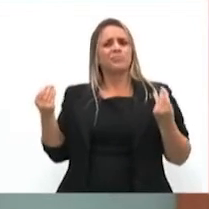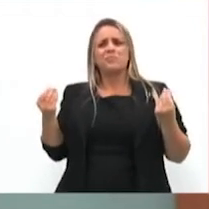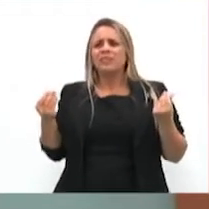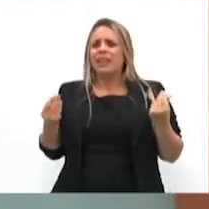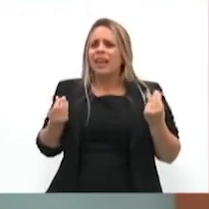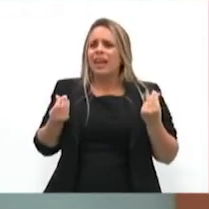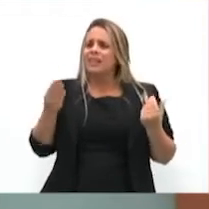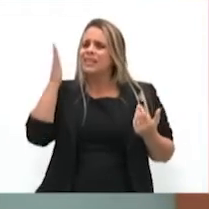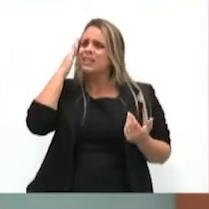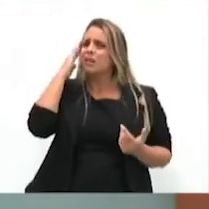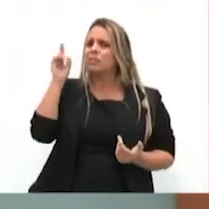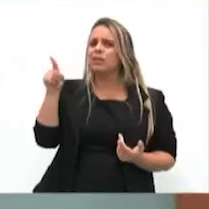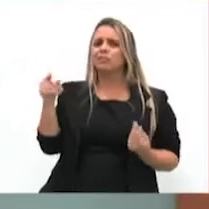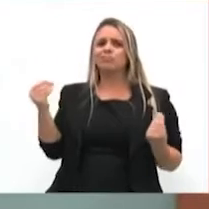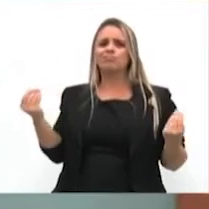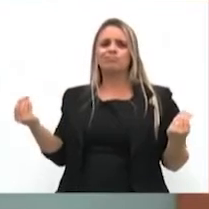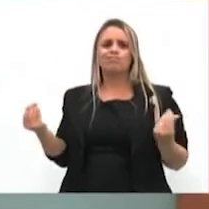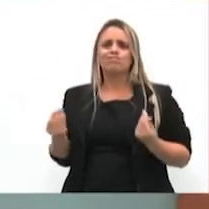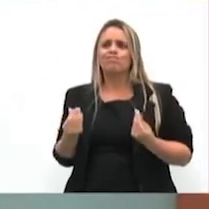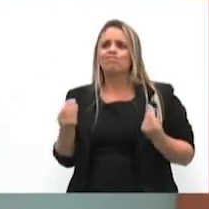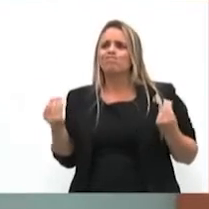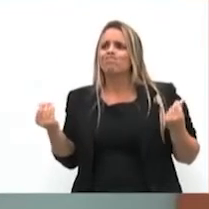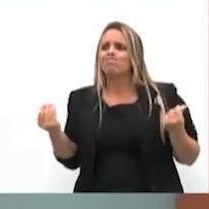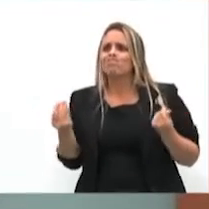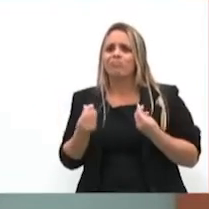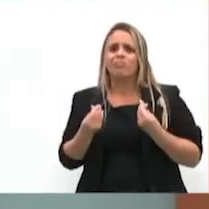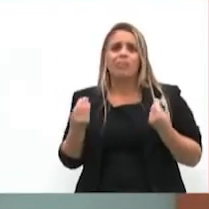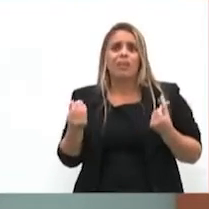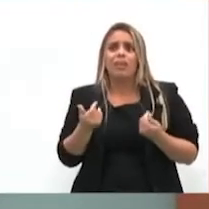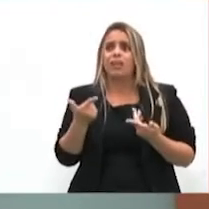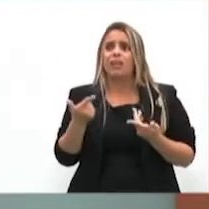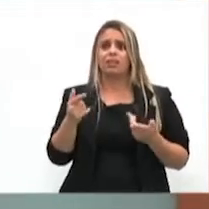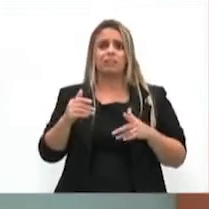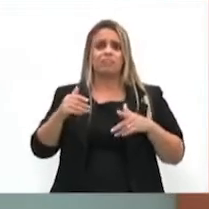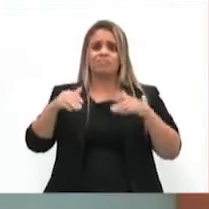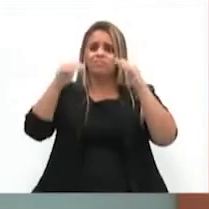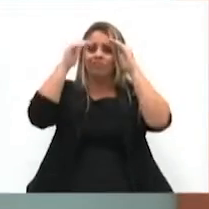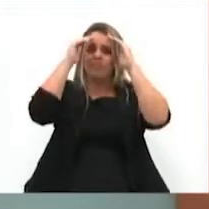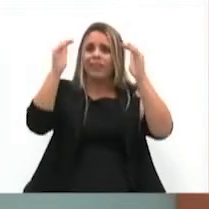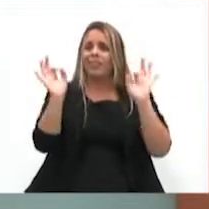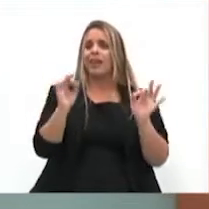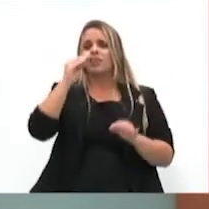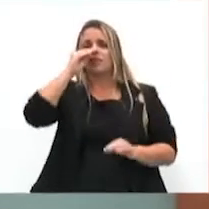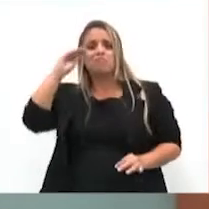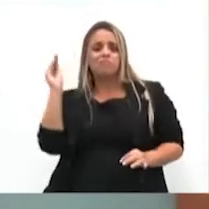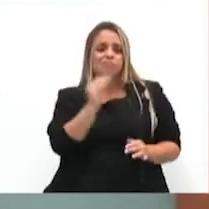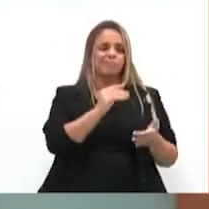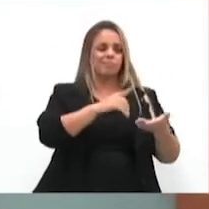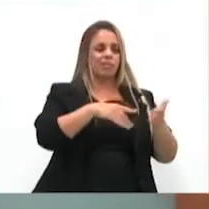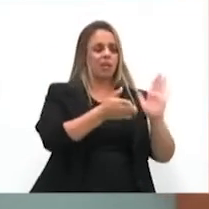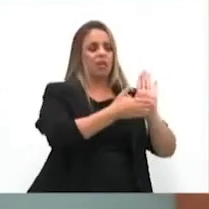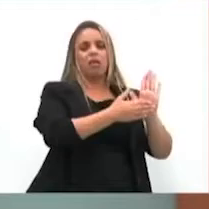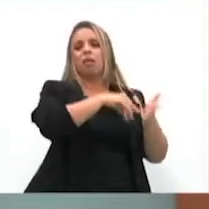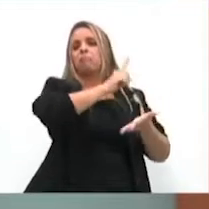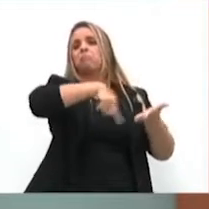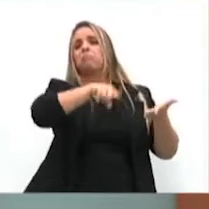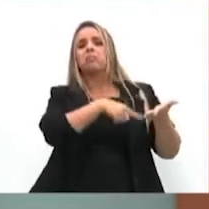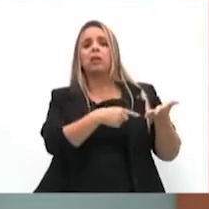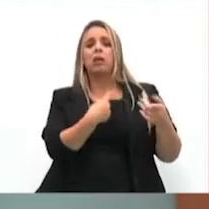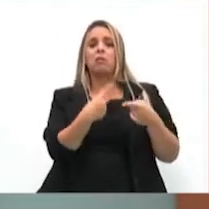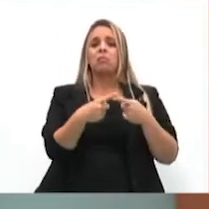sem o mínimo de respeito, veta a proposta com argumento de